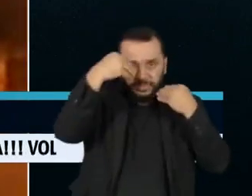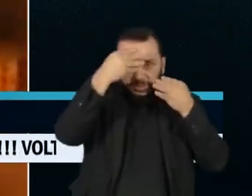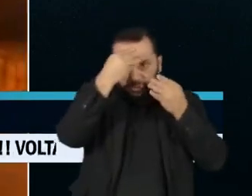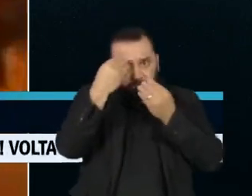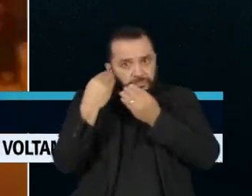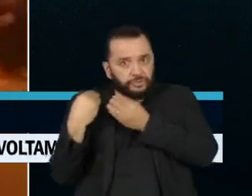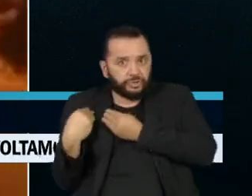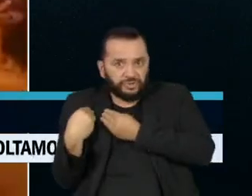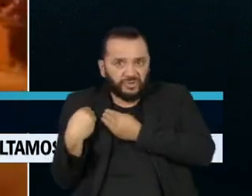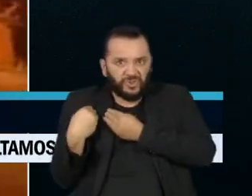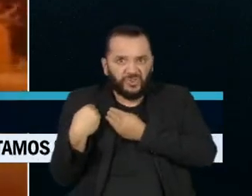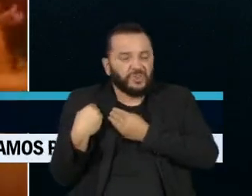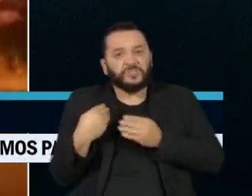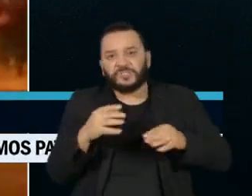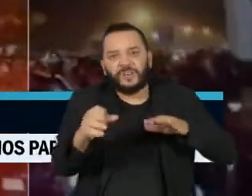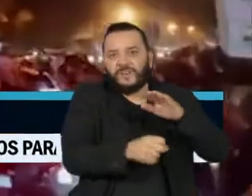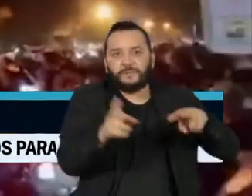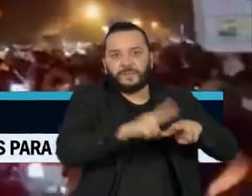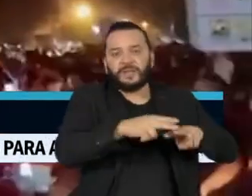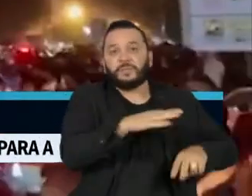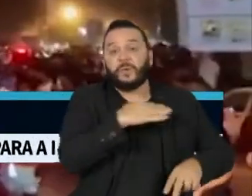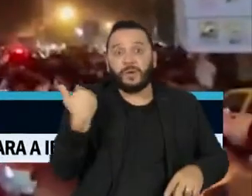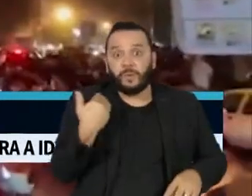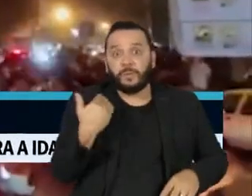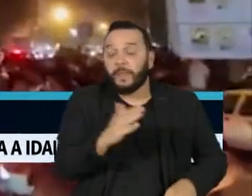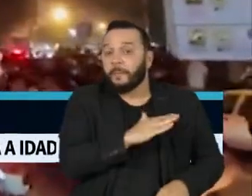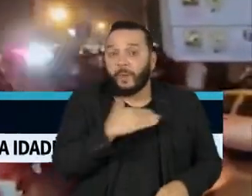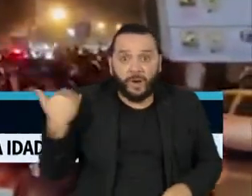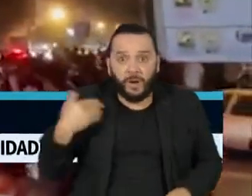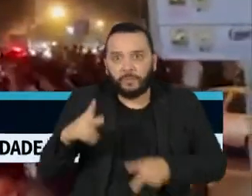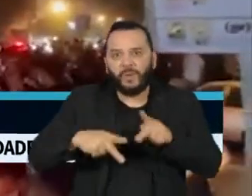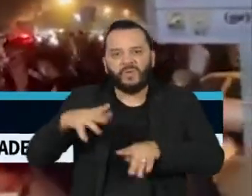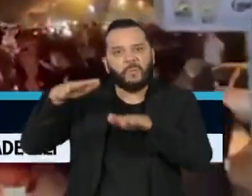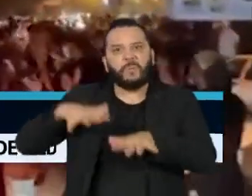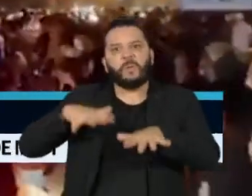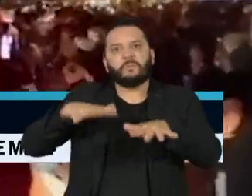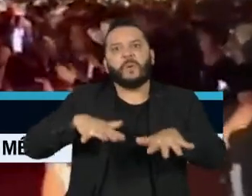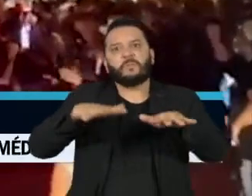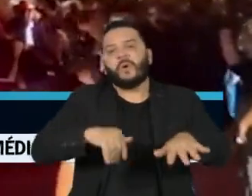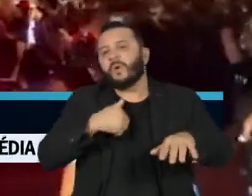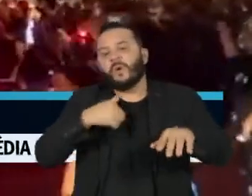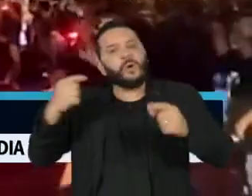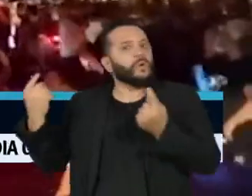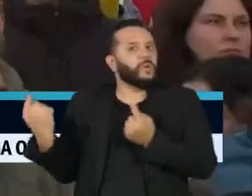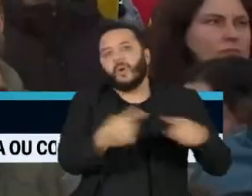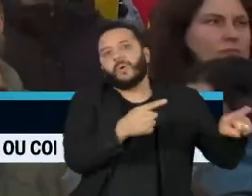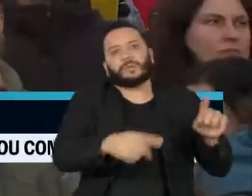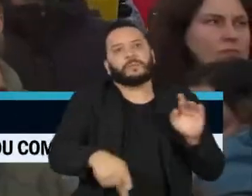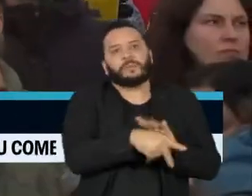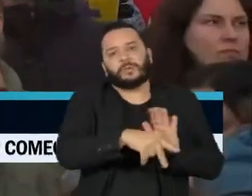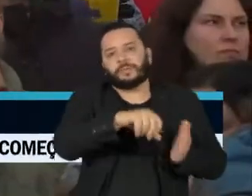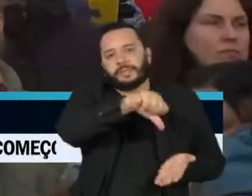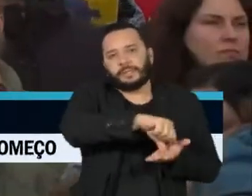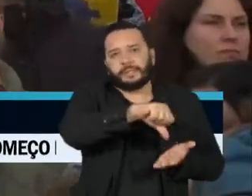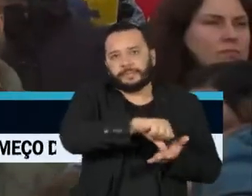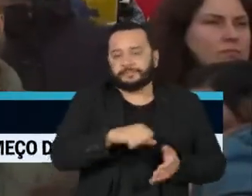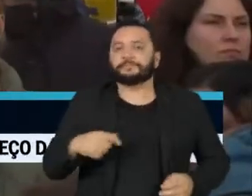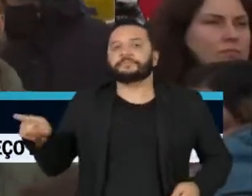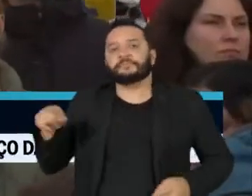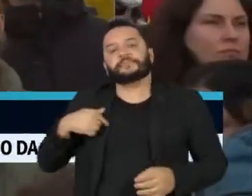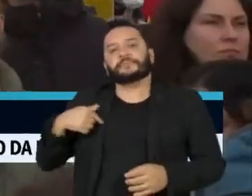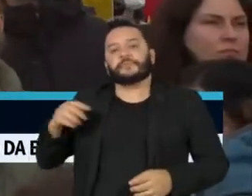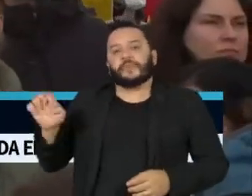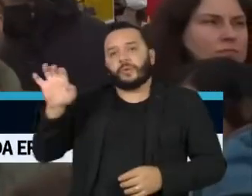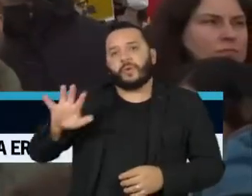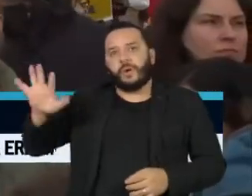setembro, provocou uma onda de protestos, inclusive contra o próprio regime teocrático do Irã. Na Europa, manifestações